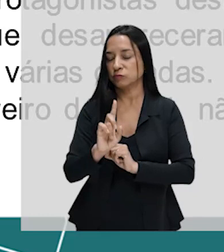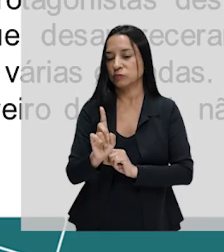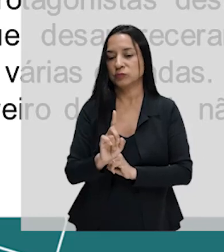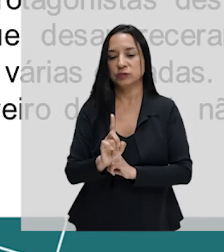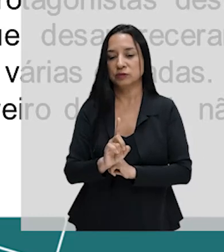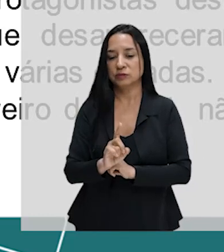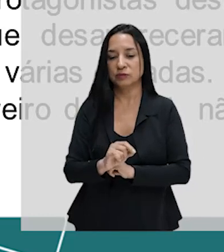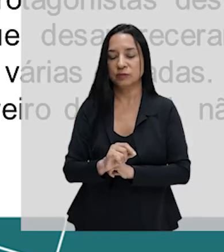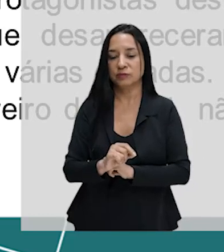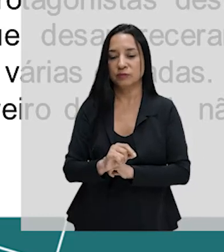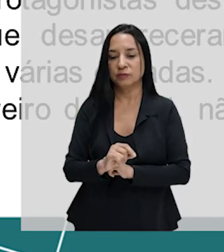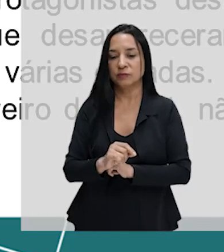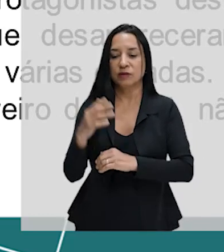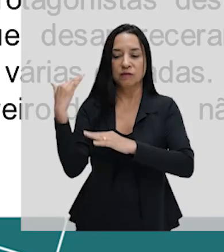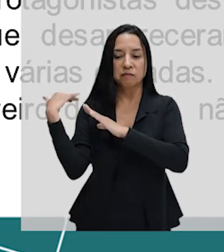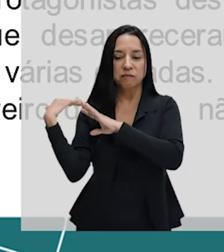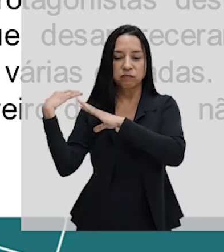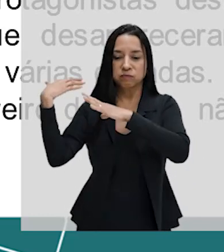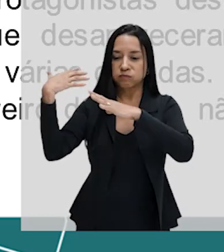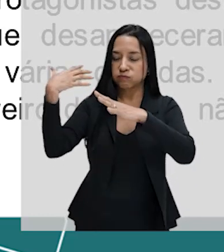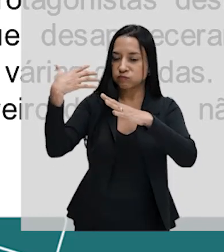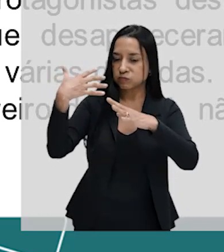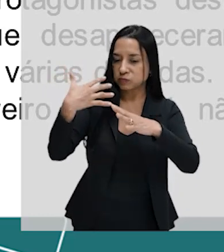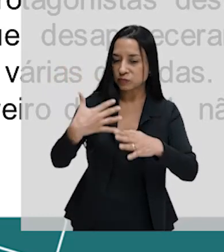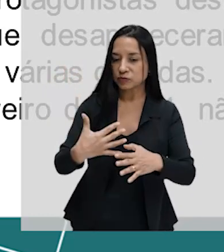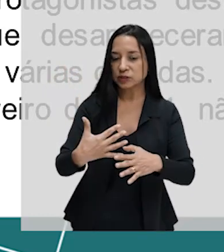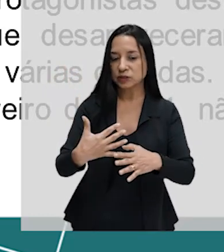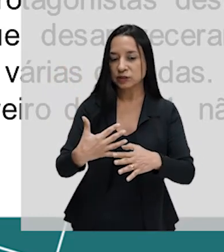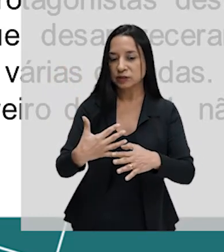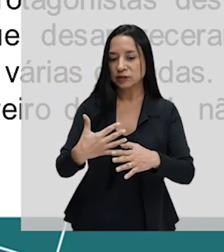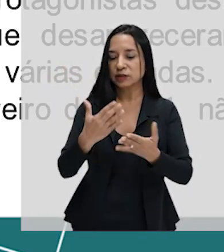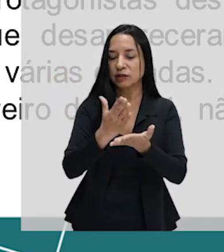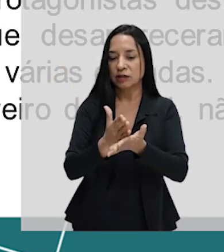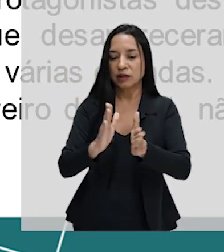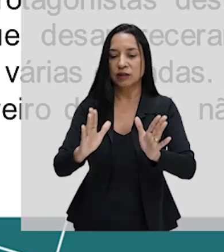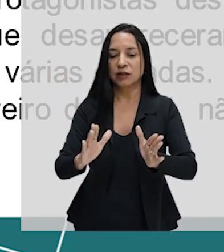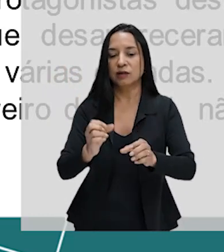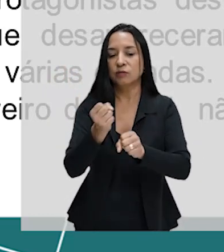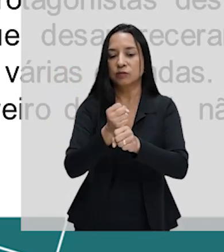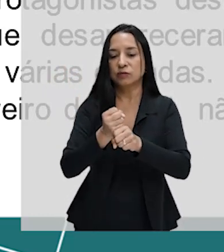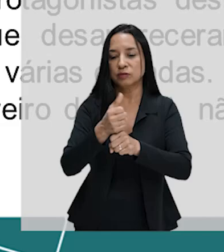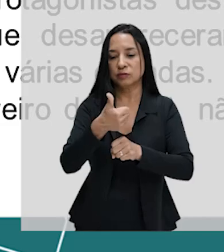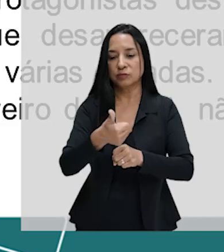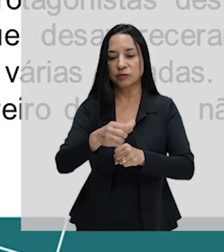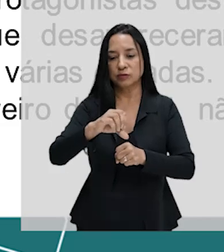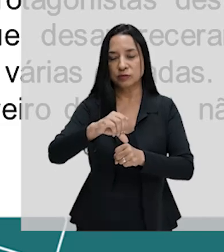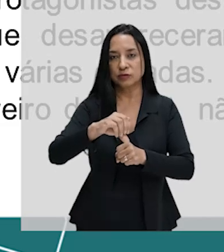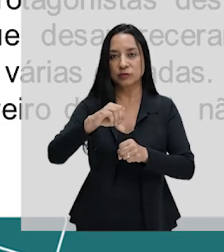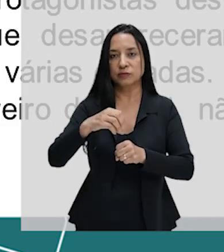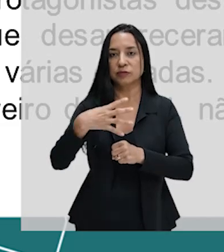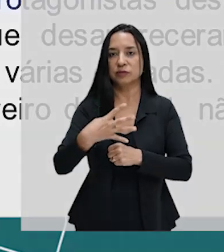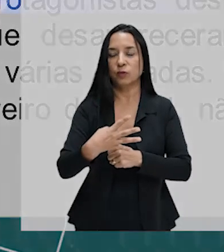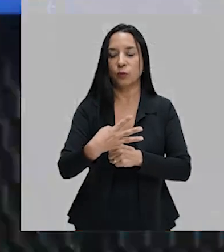lenda. Ela vem lá dos antigos e ela termina em 1994,